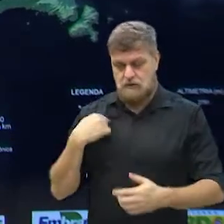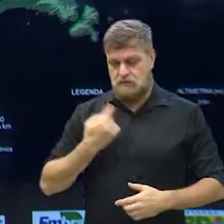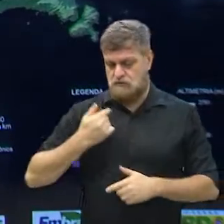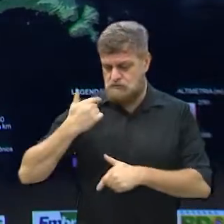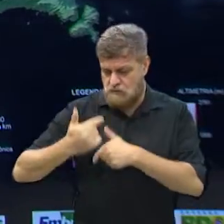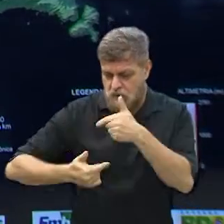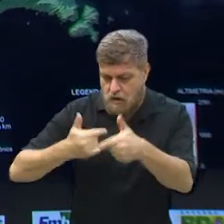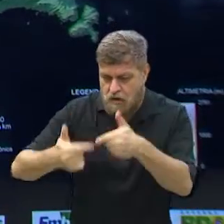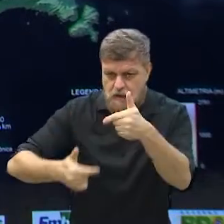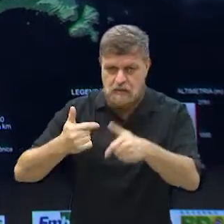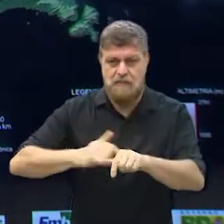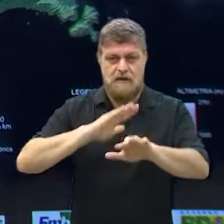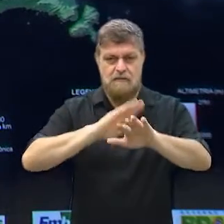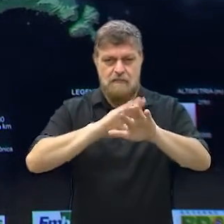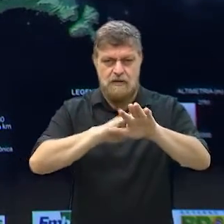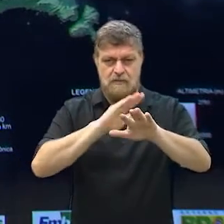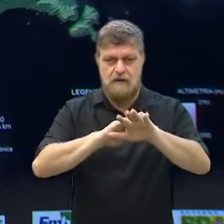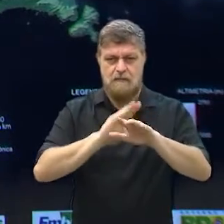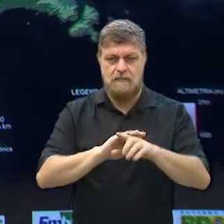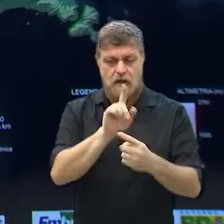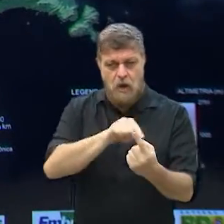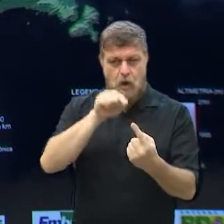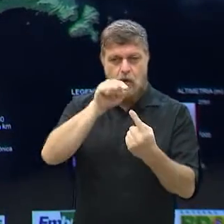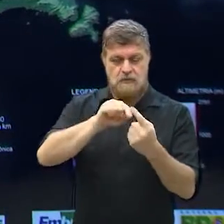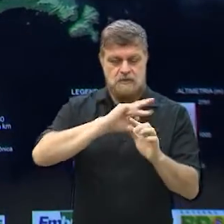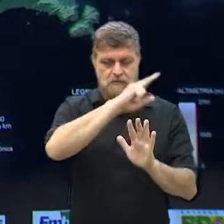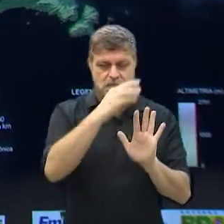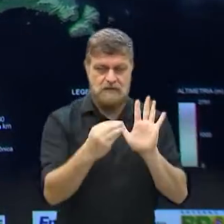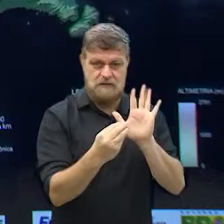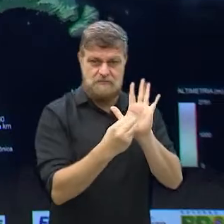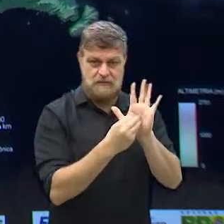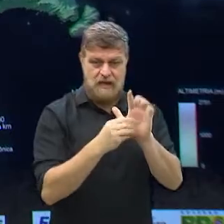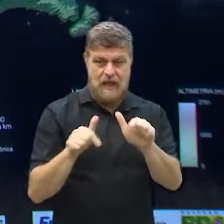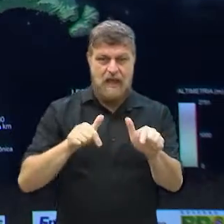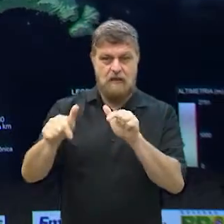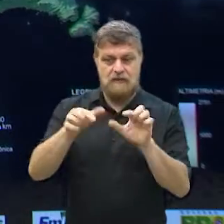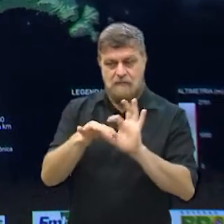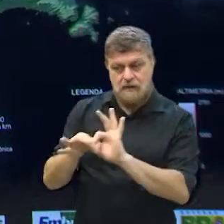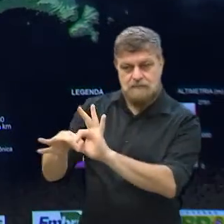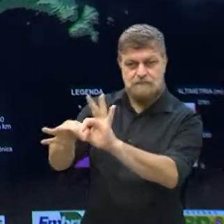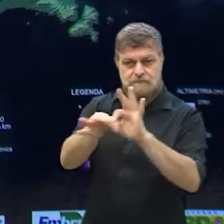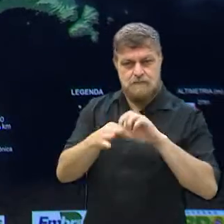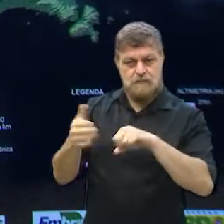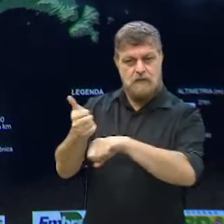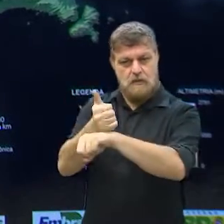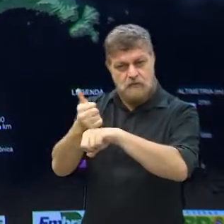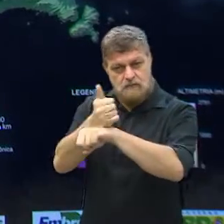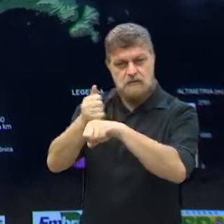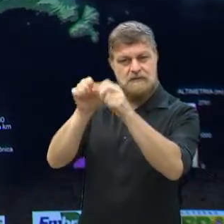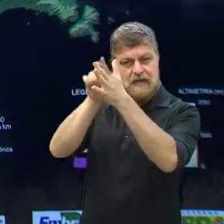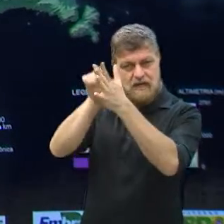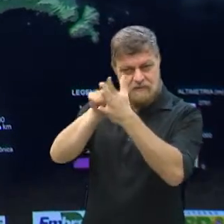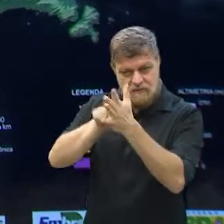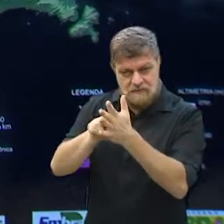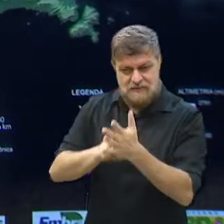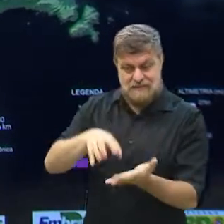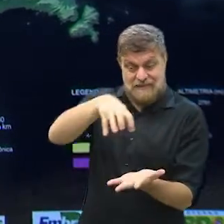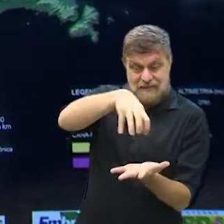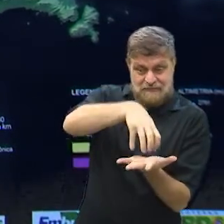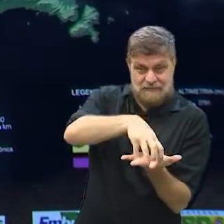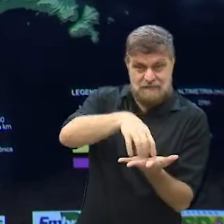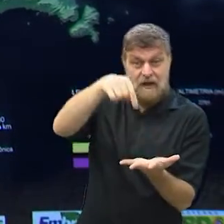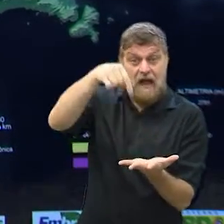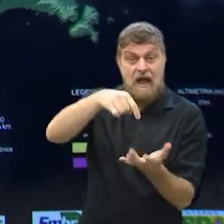que nós fazemos em prol da agricultura, em prol do meio ambiente, é um trabalho de conjunto dos técnicos e pesquisadores dessa unidade